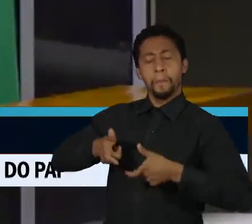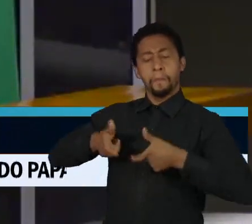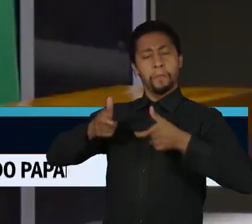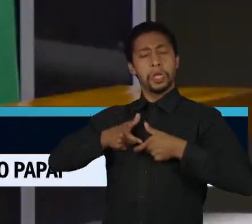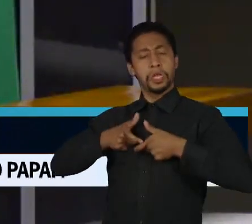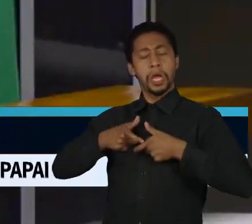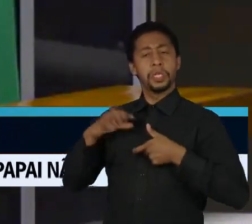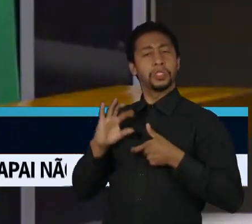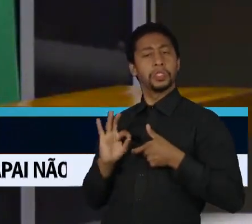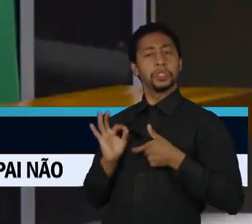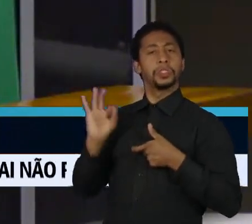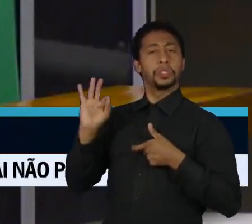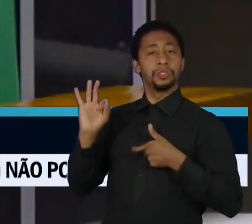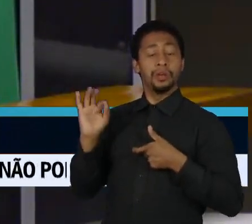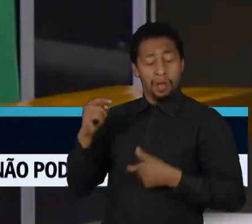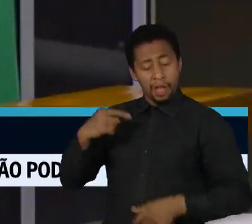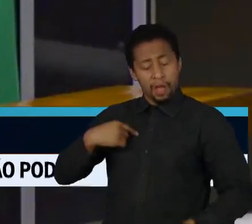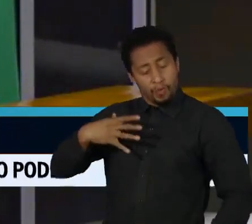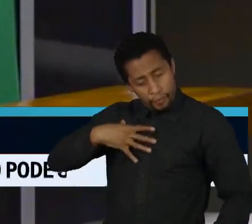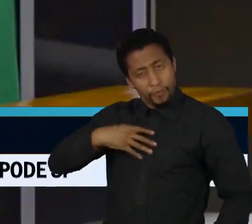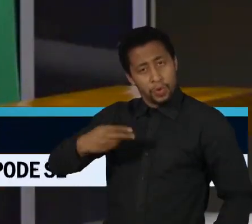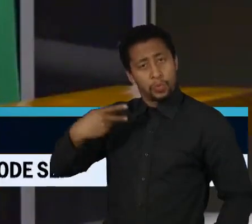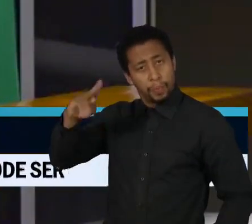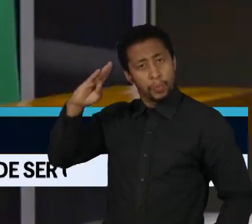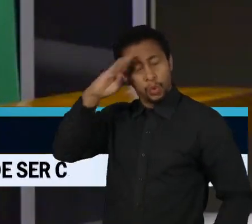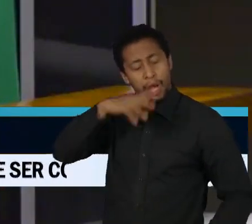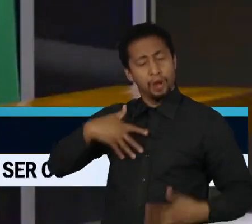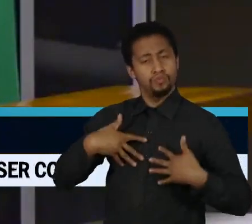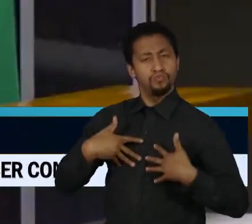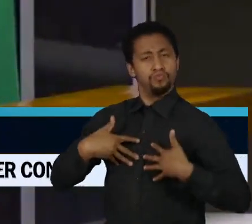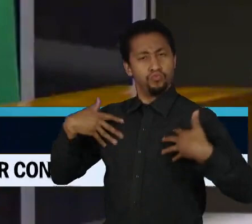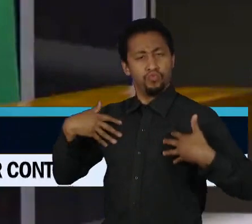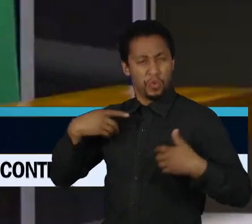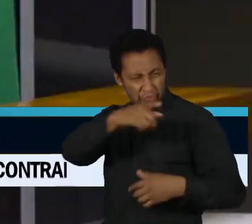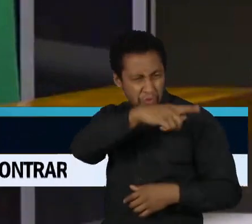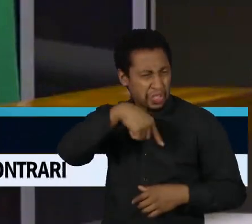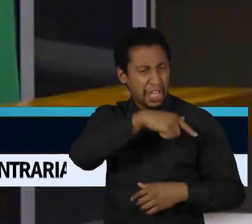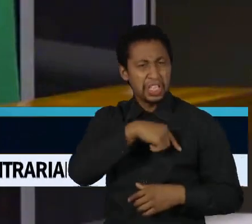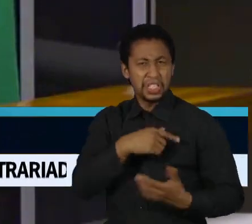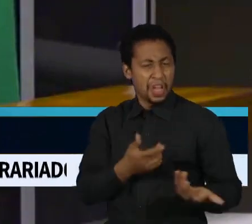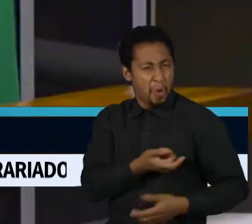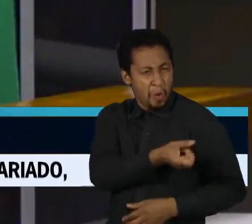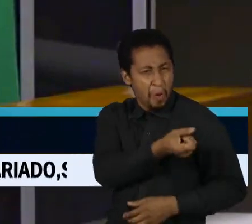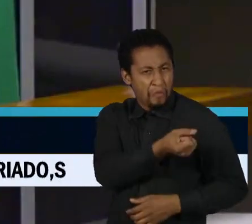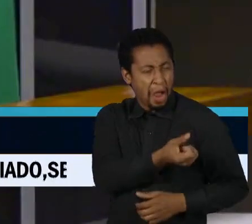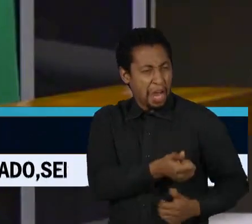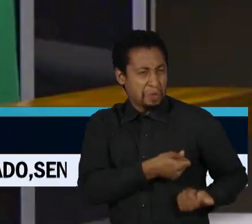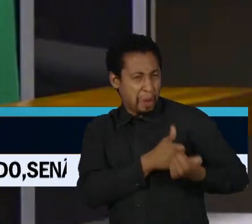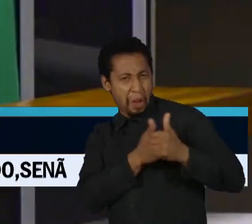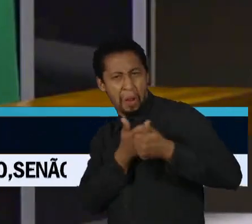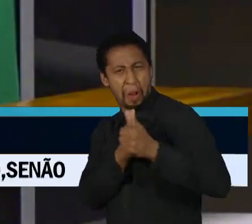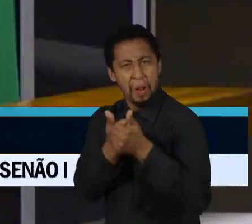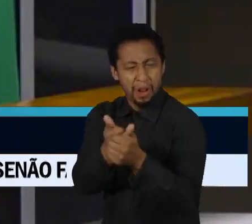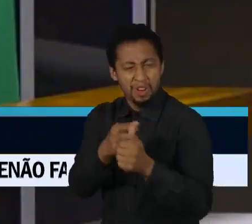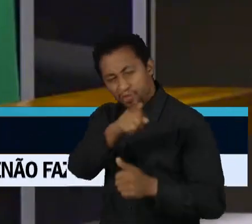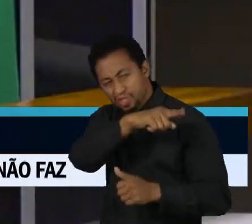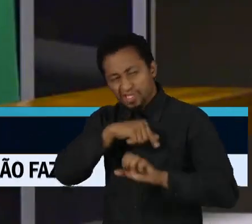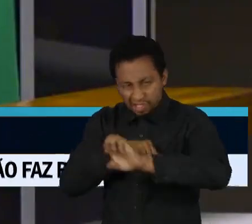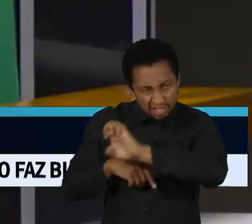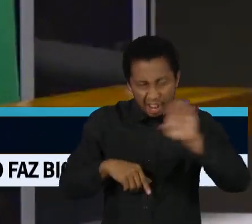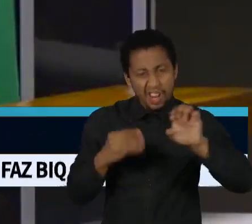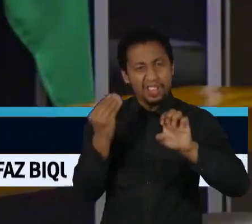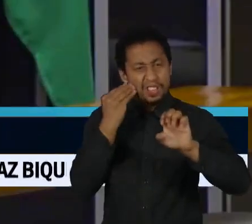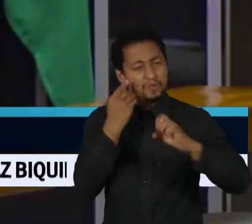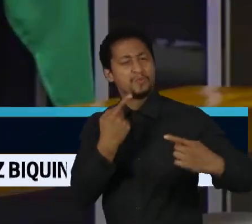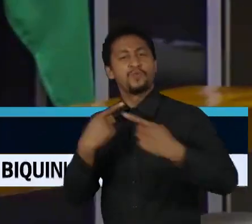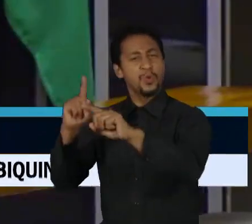mais honra em ser filho de Jair Bolsonaro do que a perseguição covarde, vil, baixa e bizarra que a esquerda tenta imprimir contra